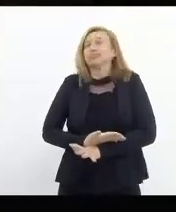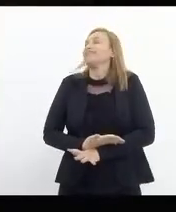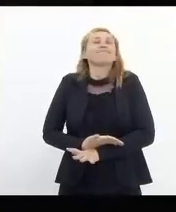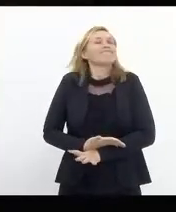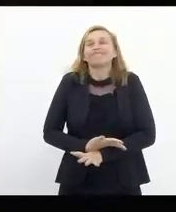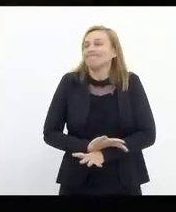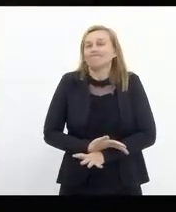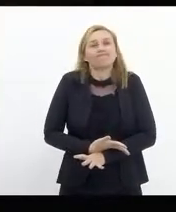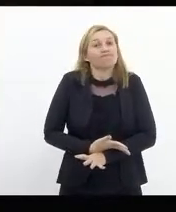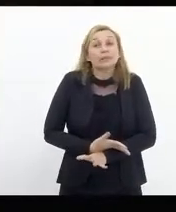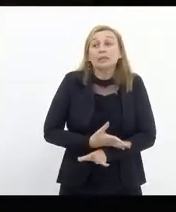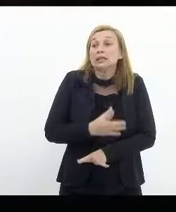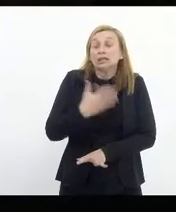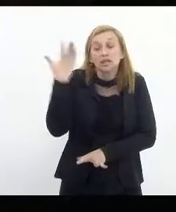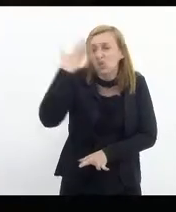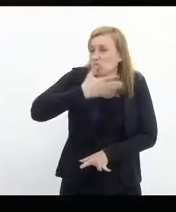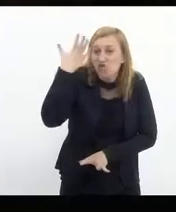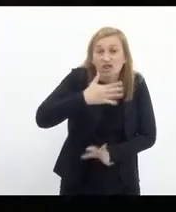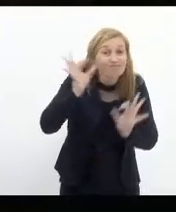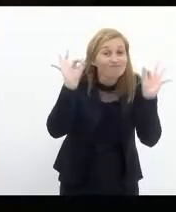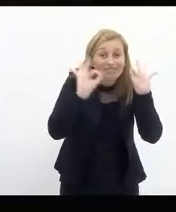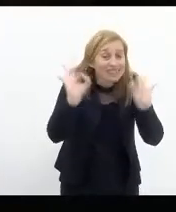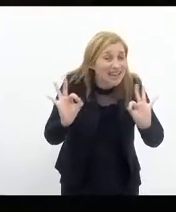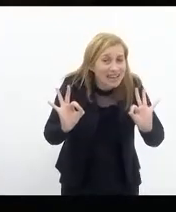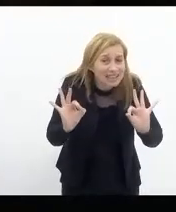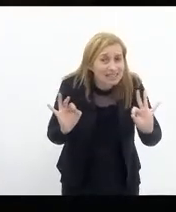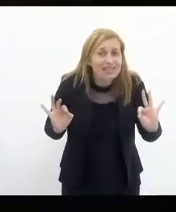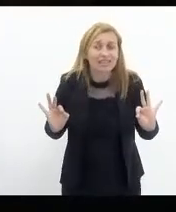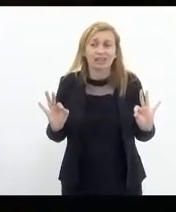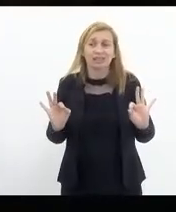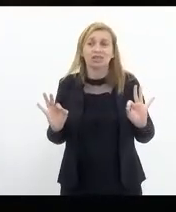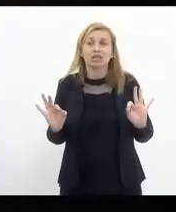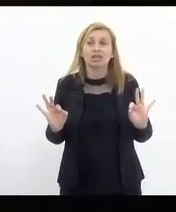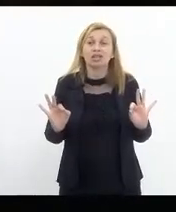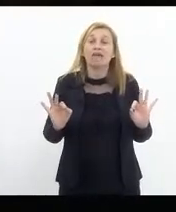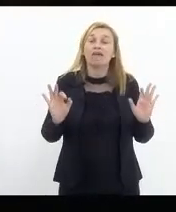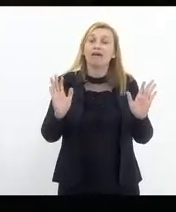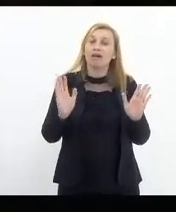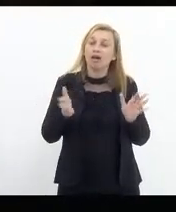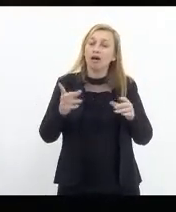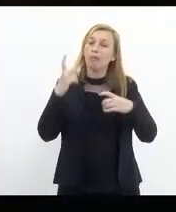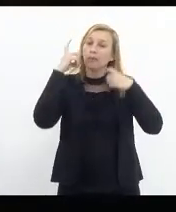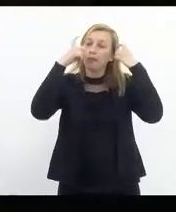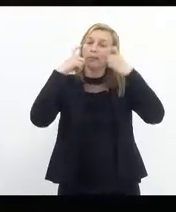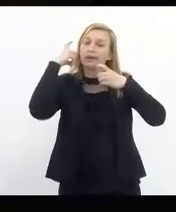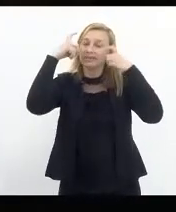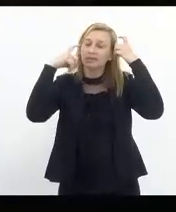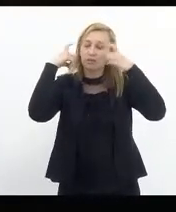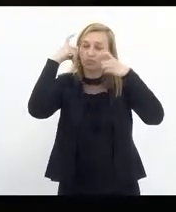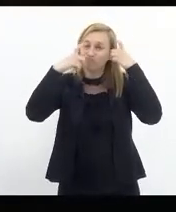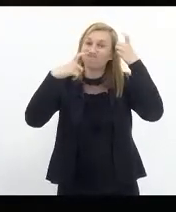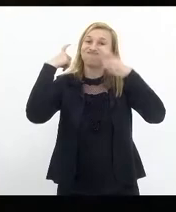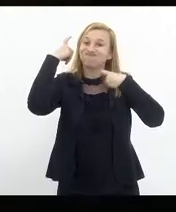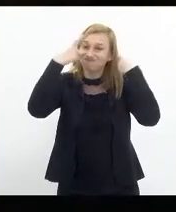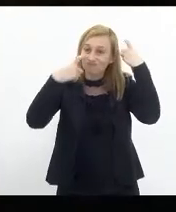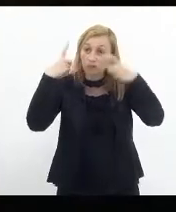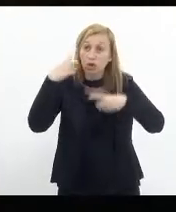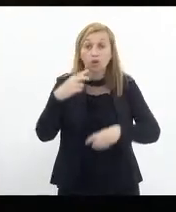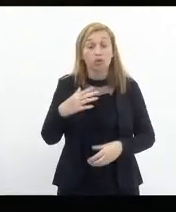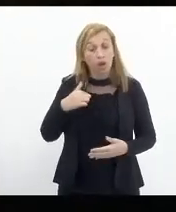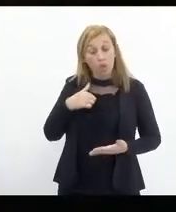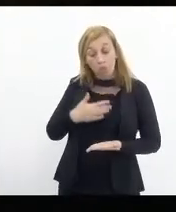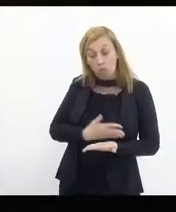não estarmos assistindo isso daí, vem uma grande preocupação quando eu